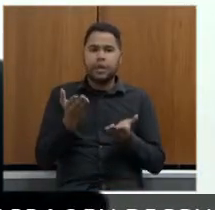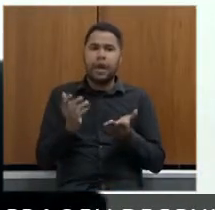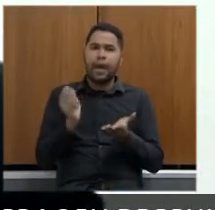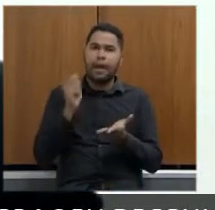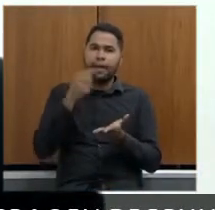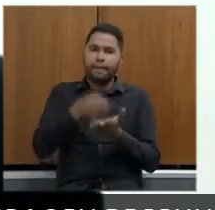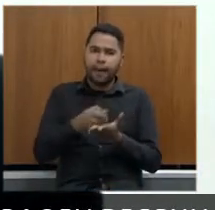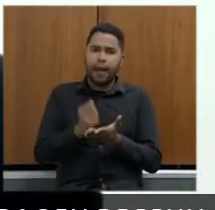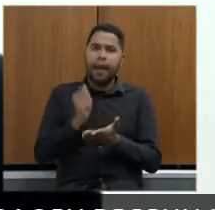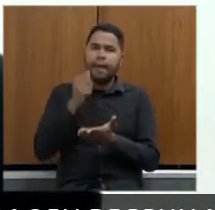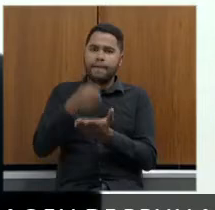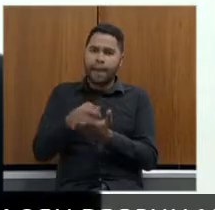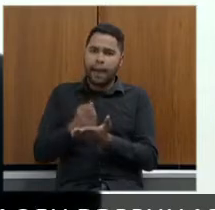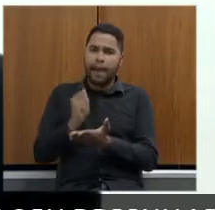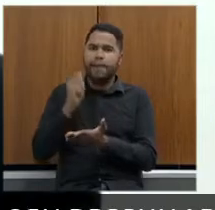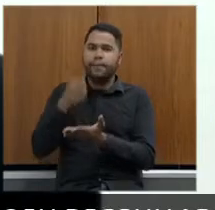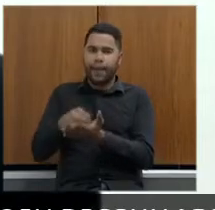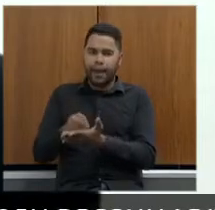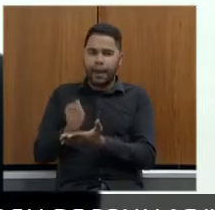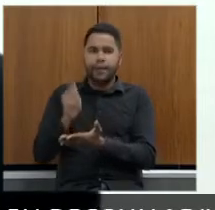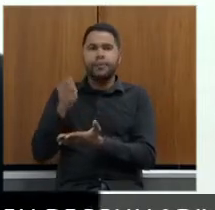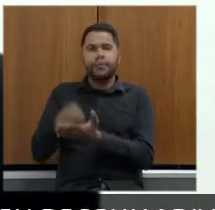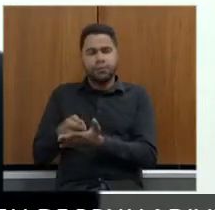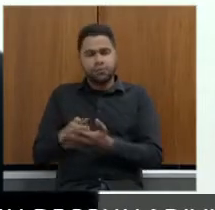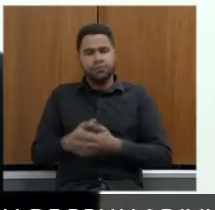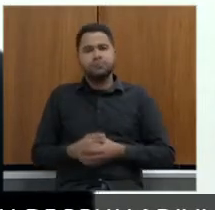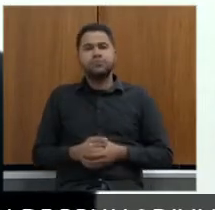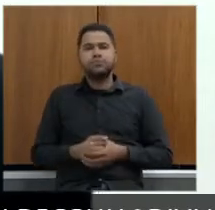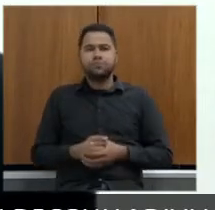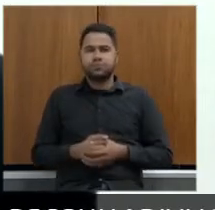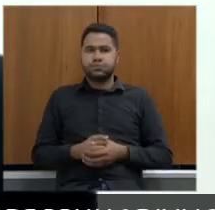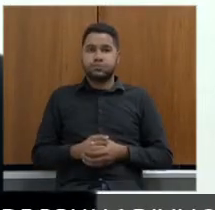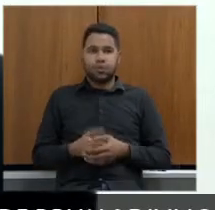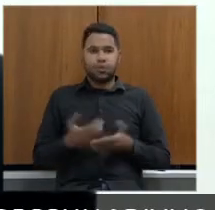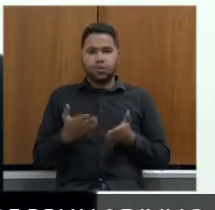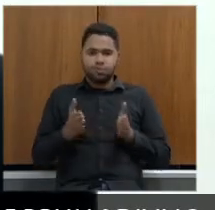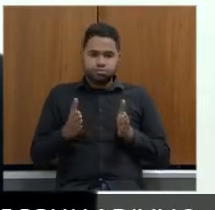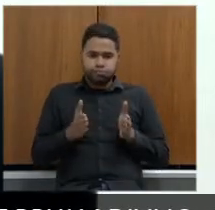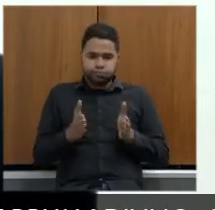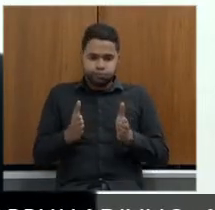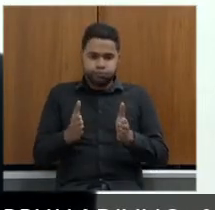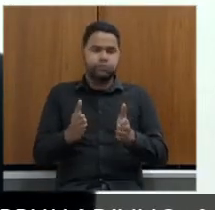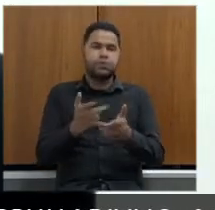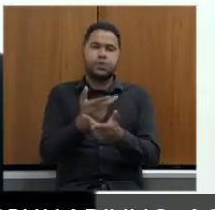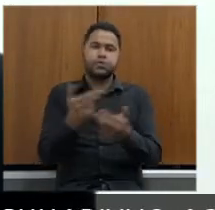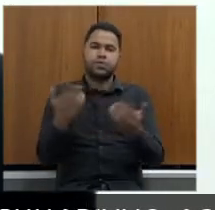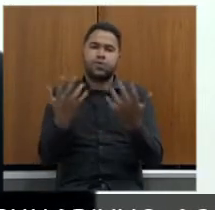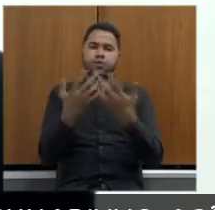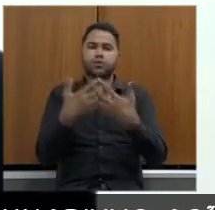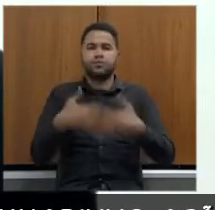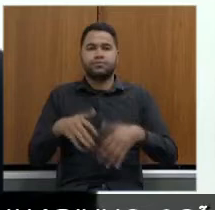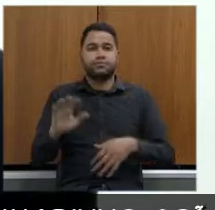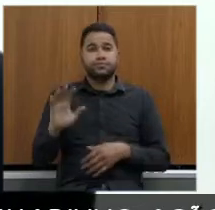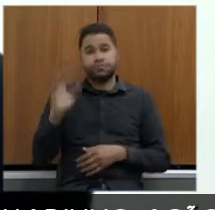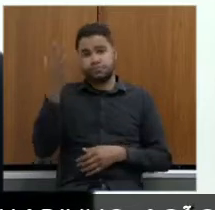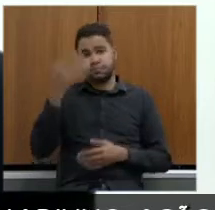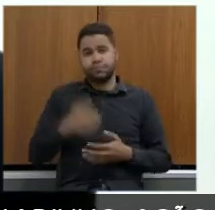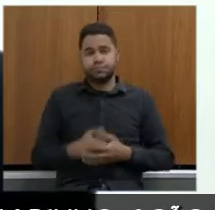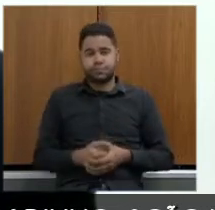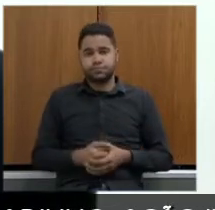o o trem os trilhos e as coisas estão acontecendo pelo menos aqui no norte